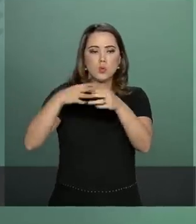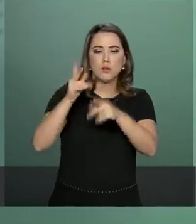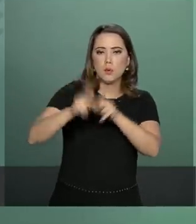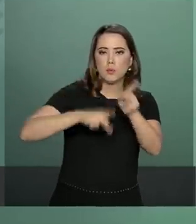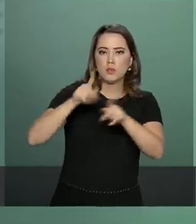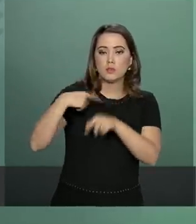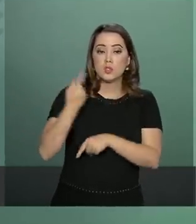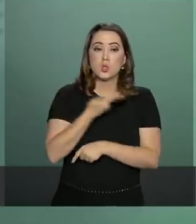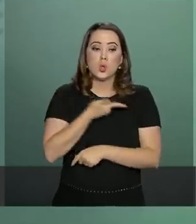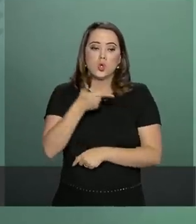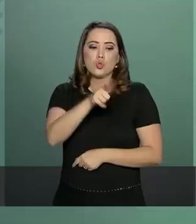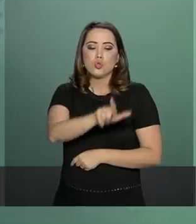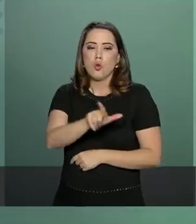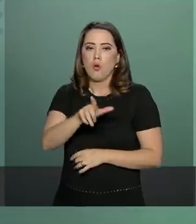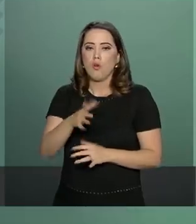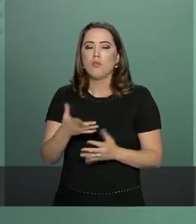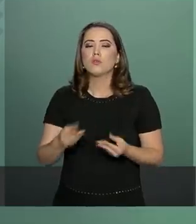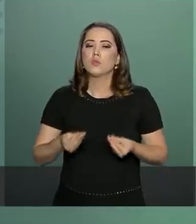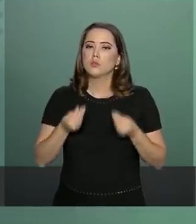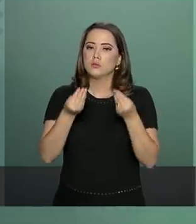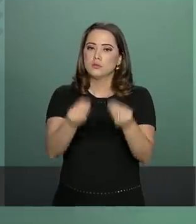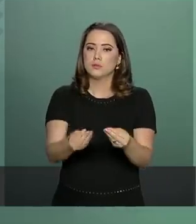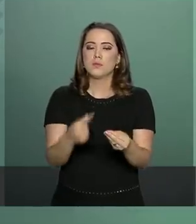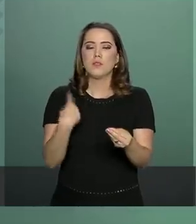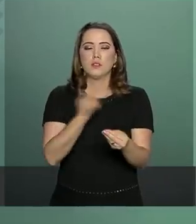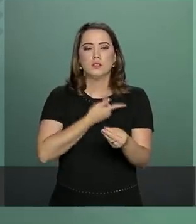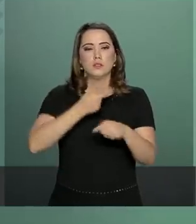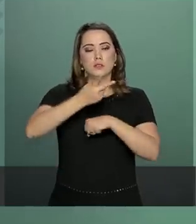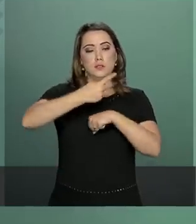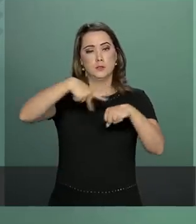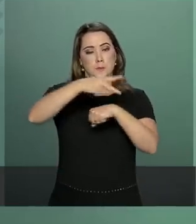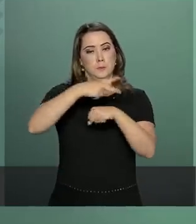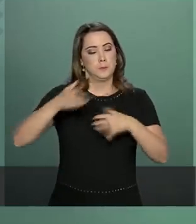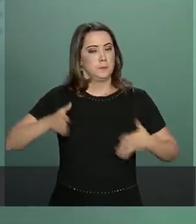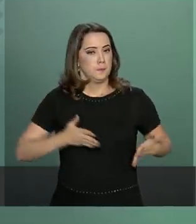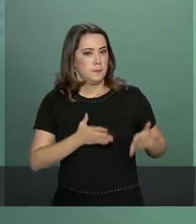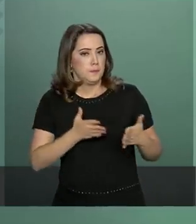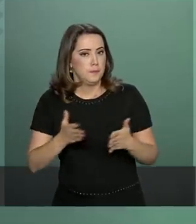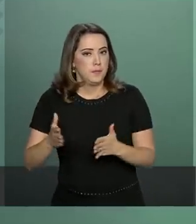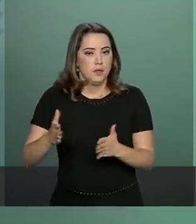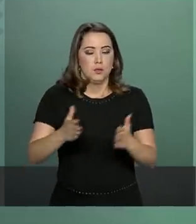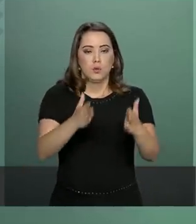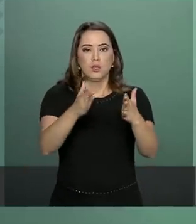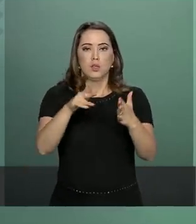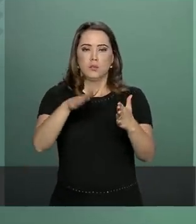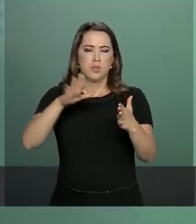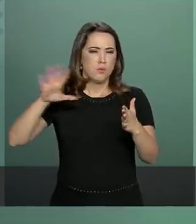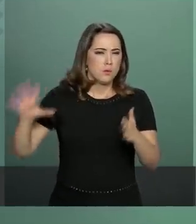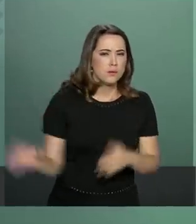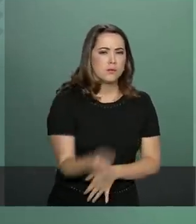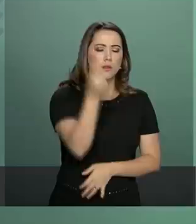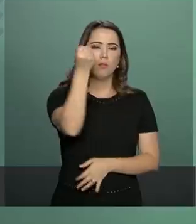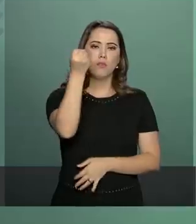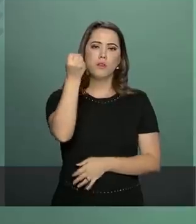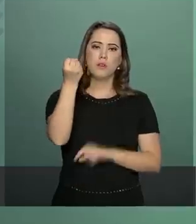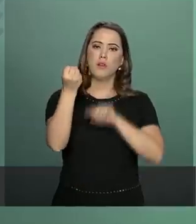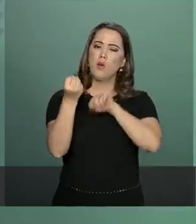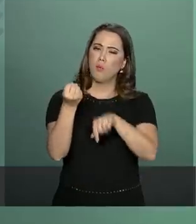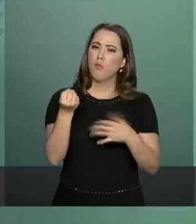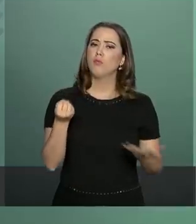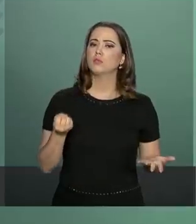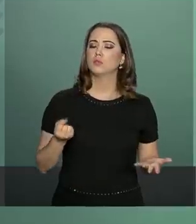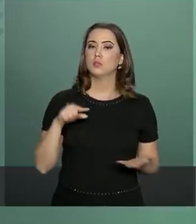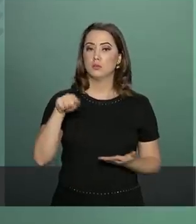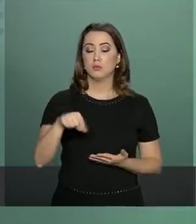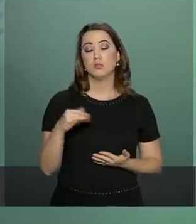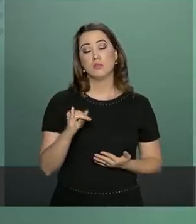conseguimos recuperar e recolocar o nosso país num rumo que salvo melhor juízo se